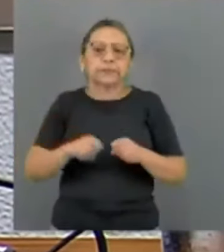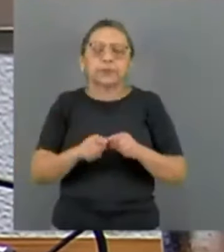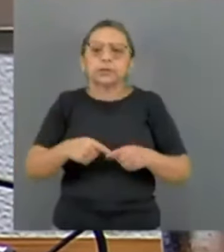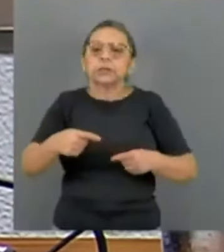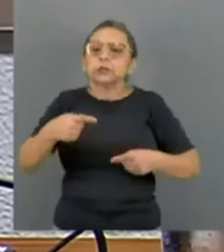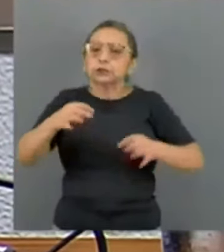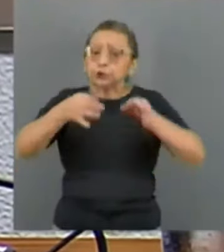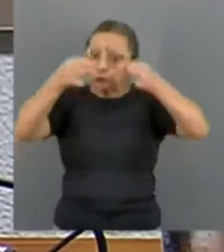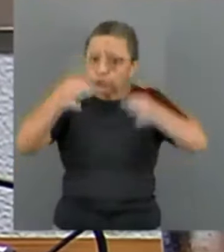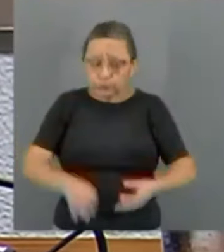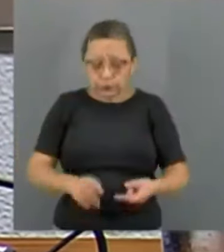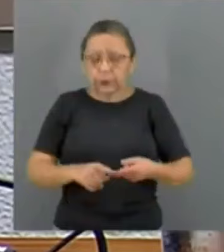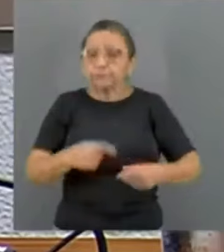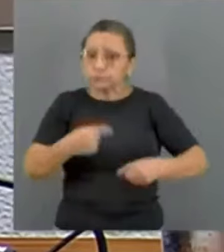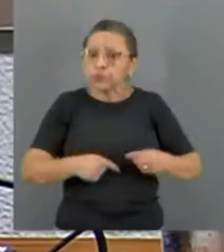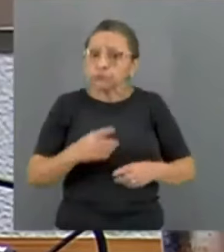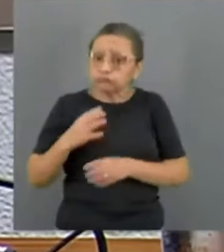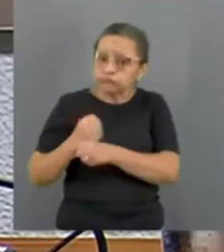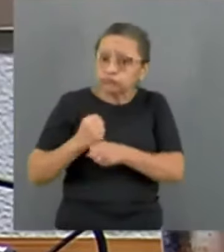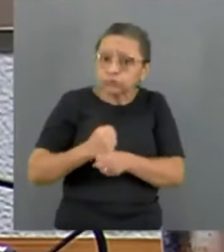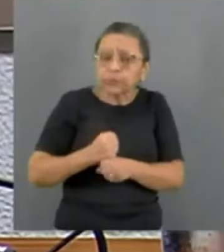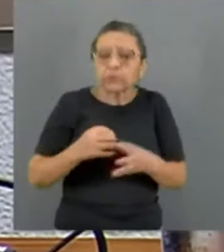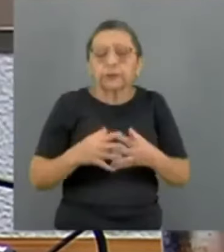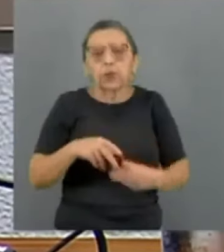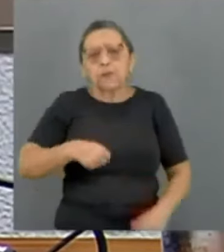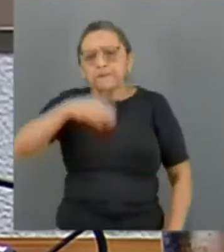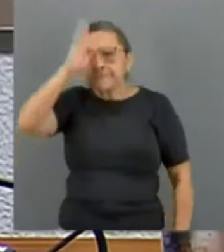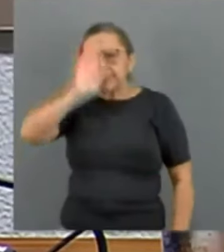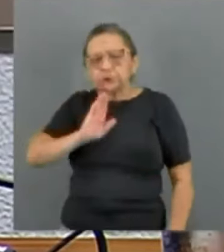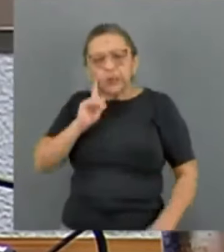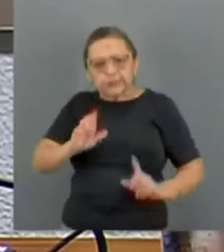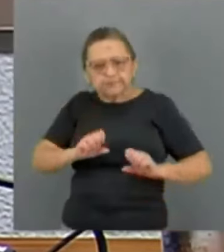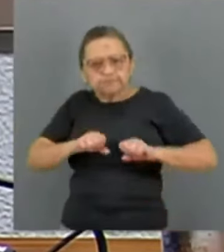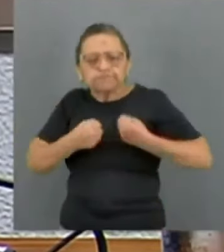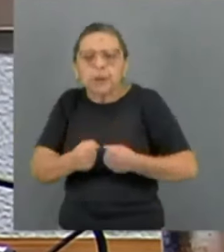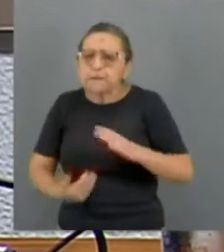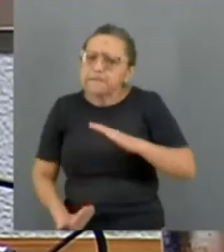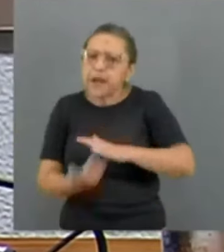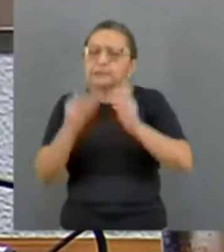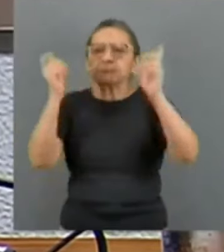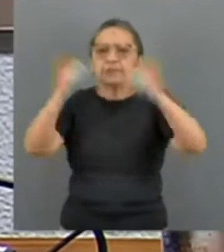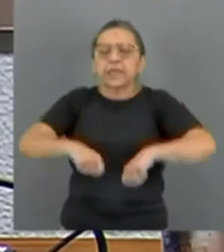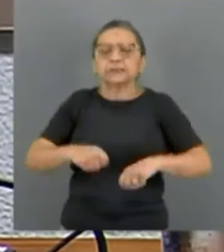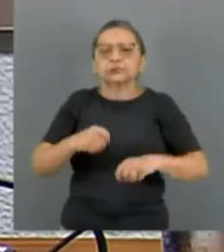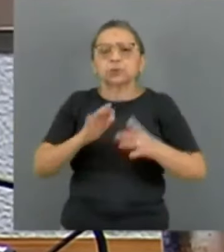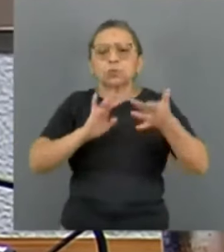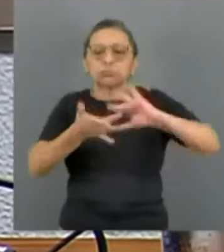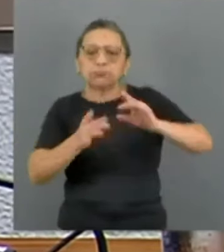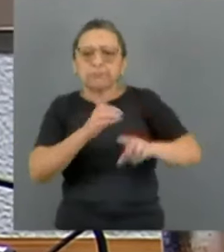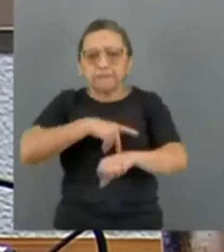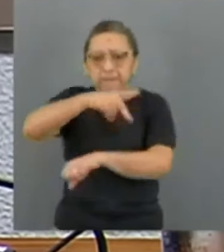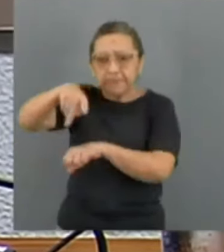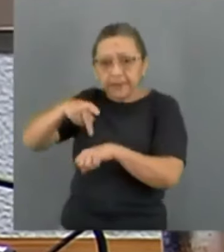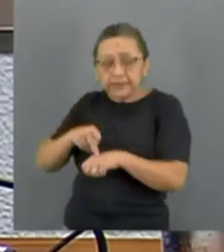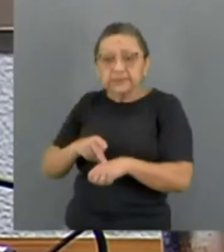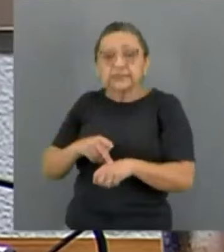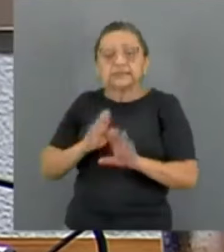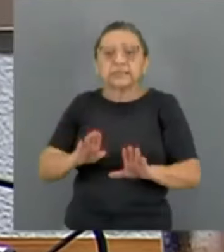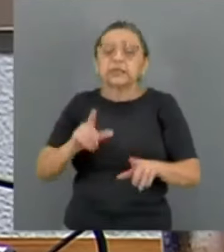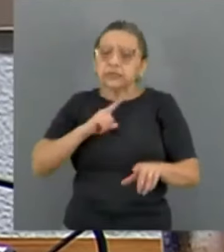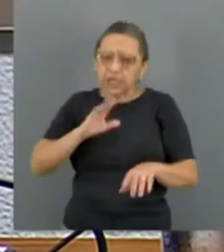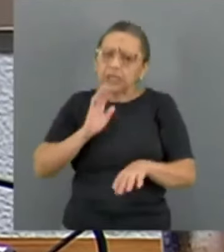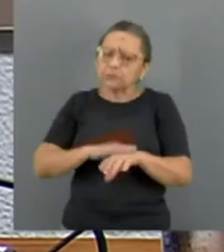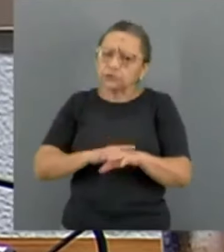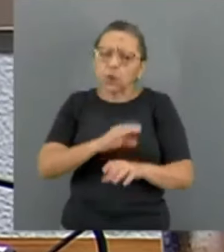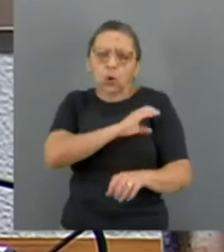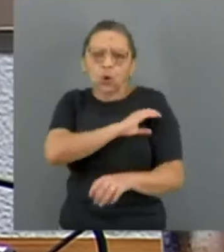duradoura para o conflito. O Brasil tem trabalhado no máximo de suas capacidades diplomáticas nesse sentido. Temos sistematicamente